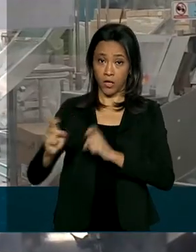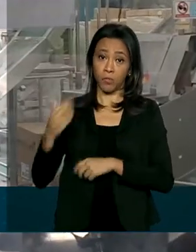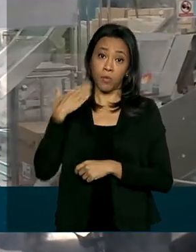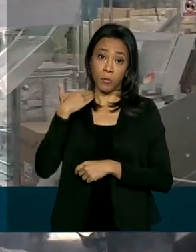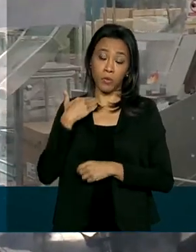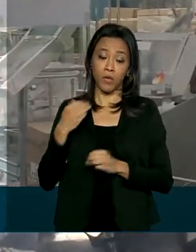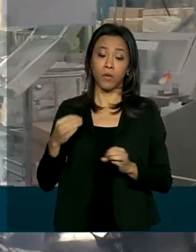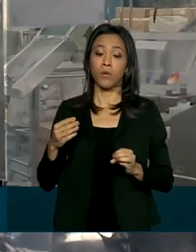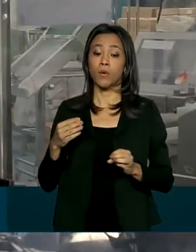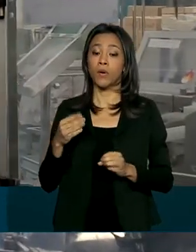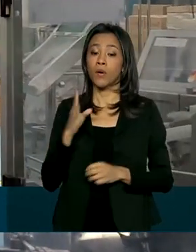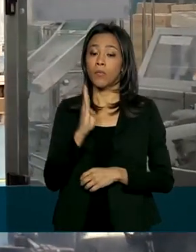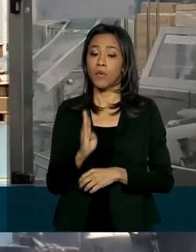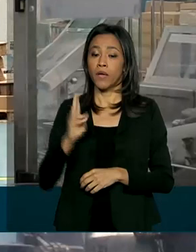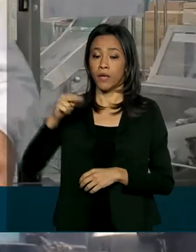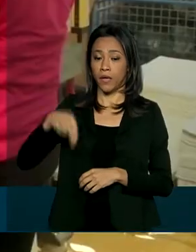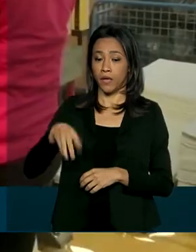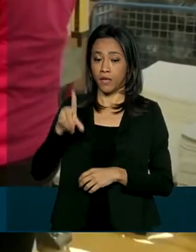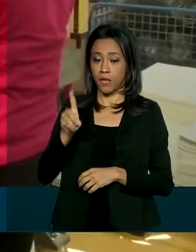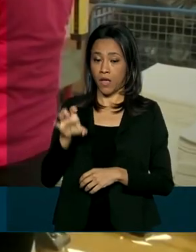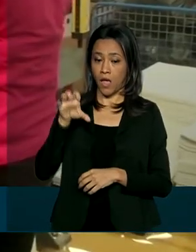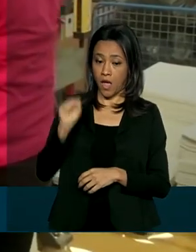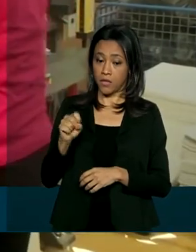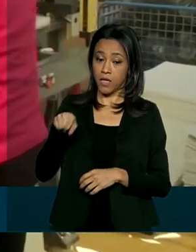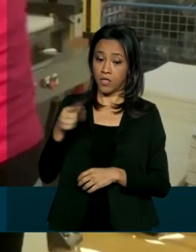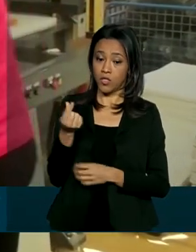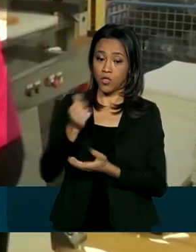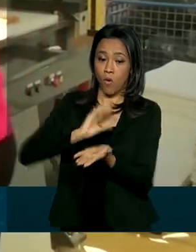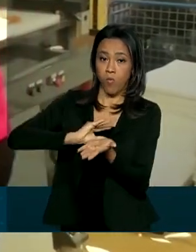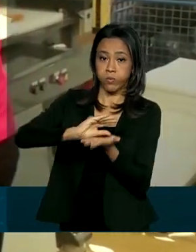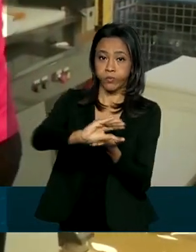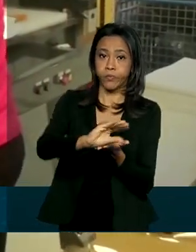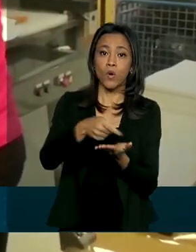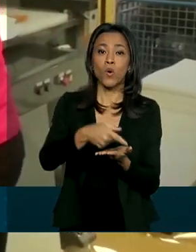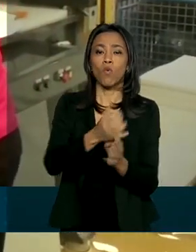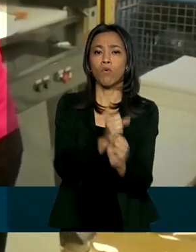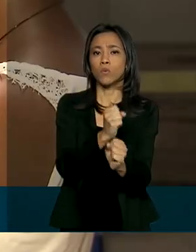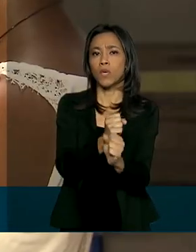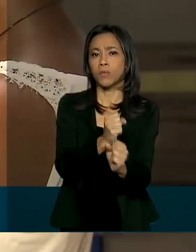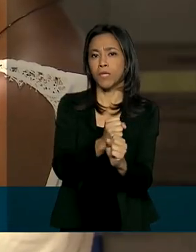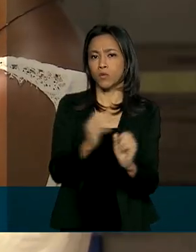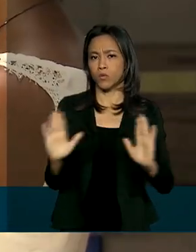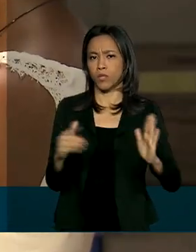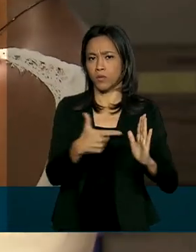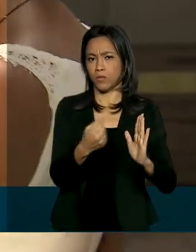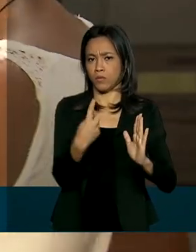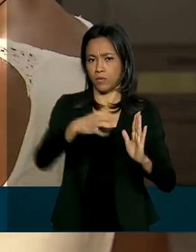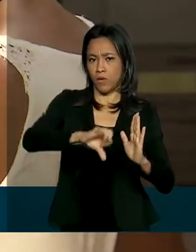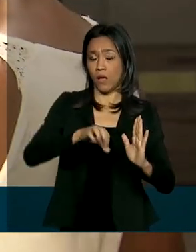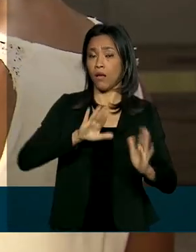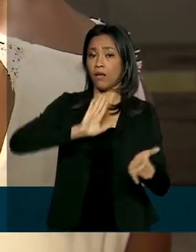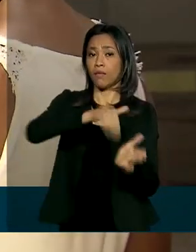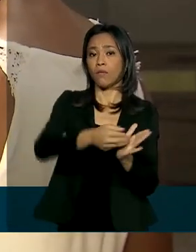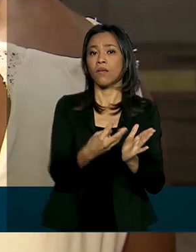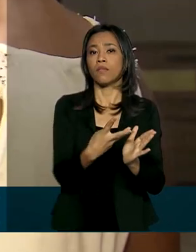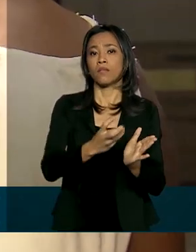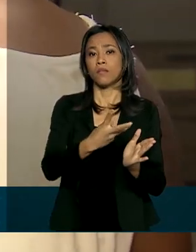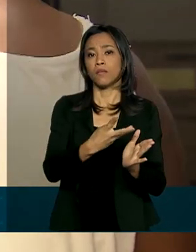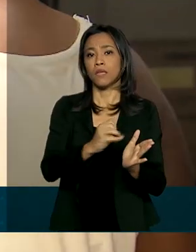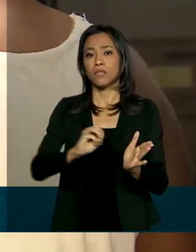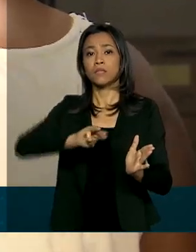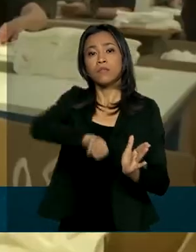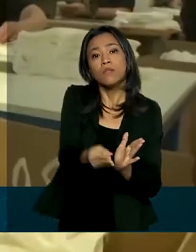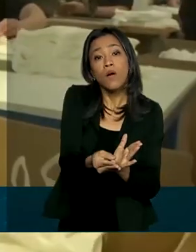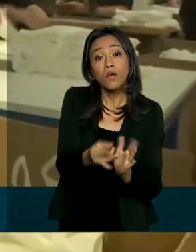esse dinheiro deverá ser direcionado para empresas com faturamento em 2019 de até 300 milhões de reais por